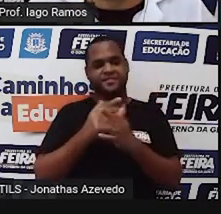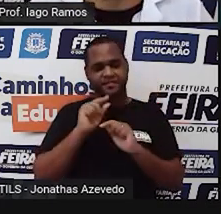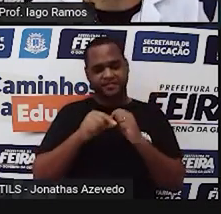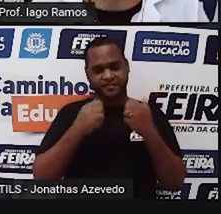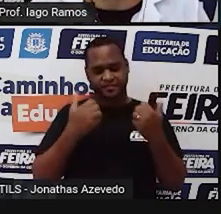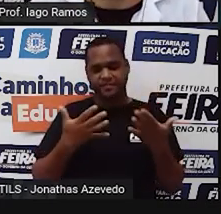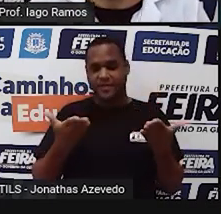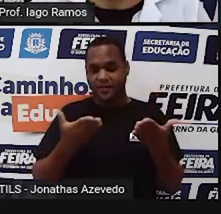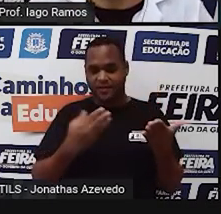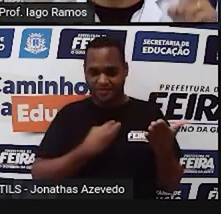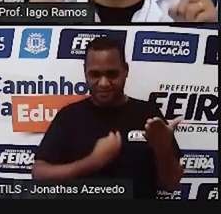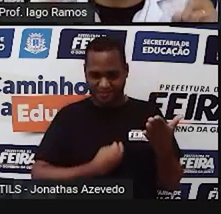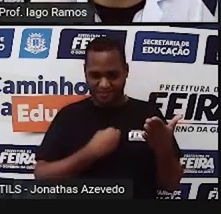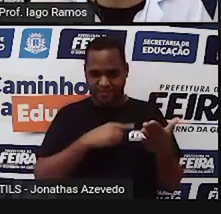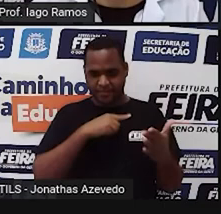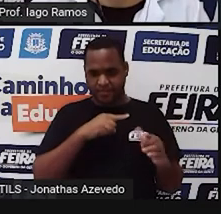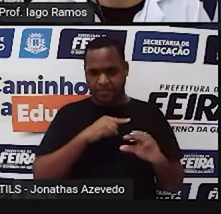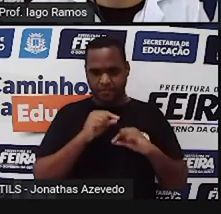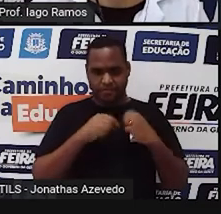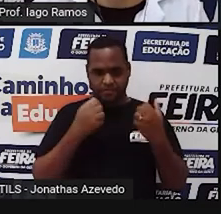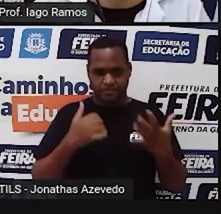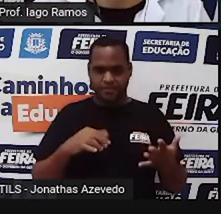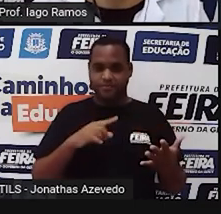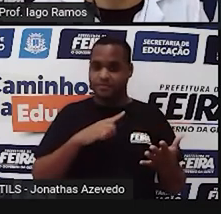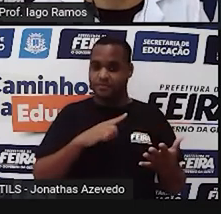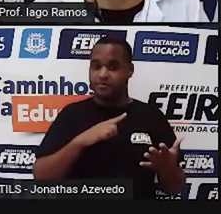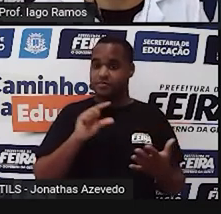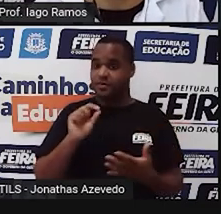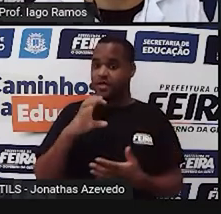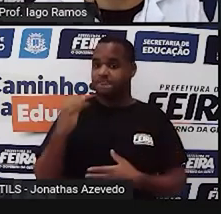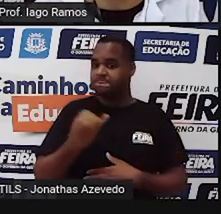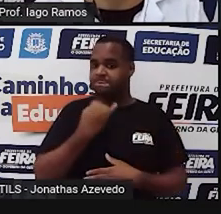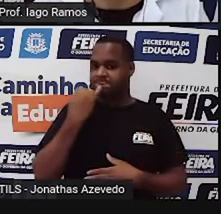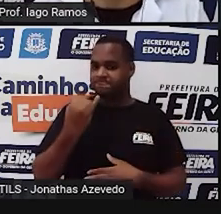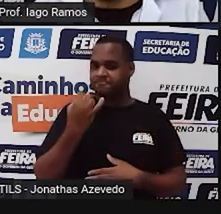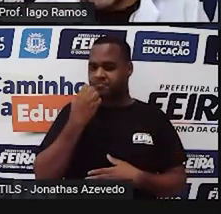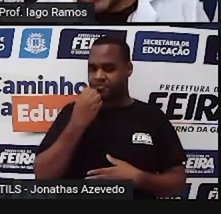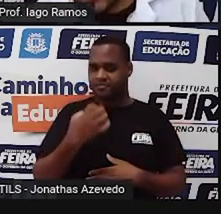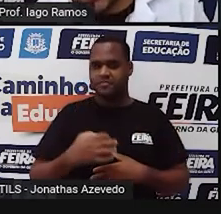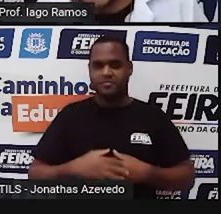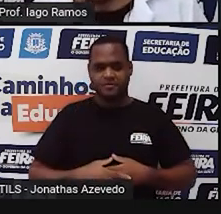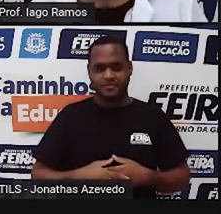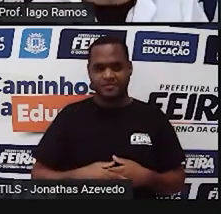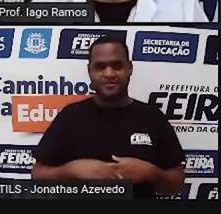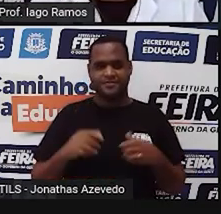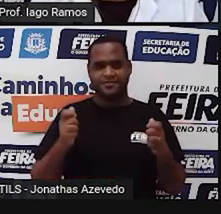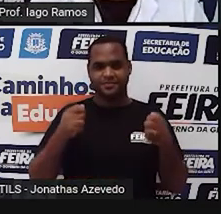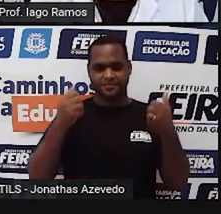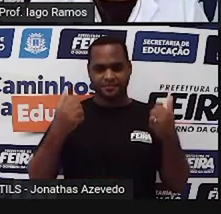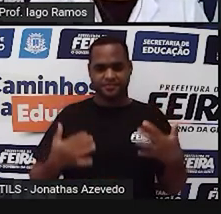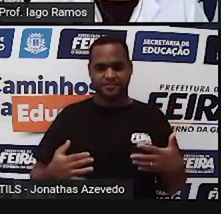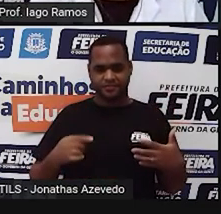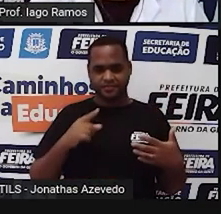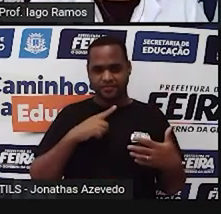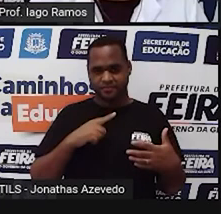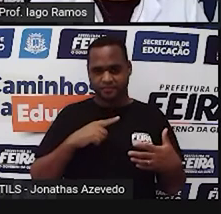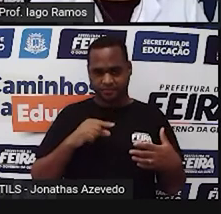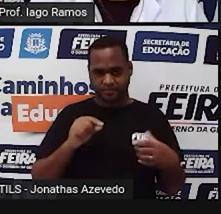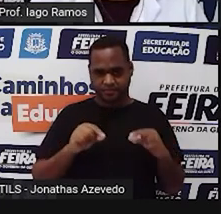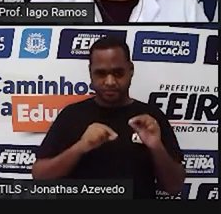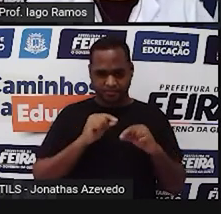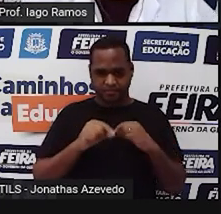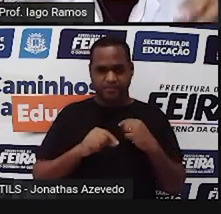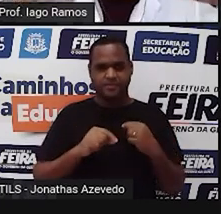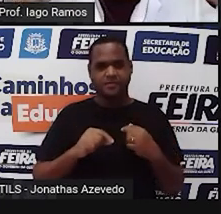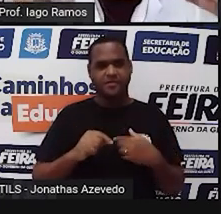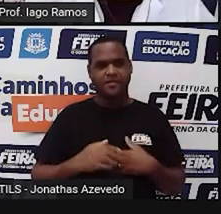está fazendo aqui agora, certo? Por isso que esse momento foi importante, porque agora, né, a gente tem o seguinte,